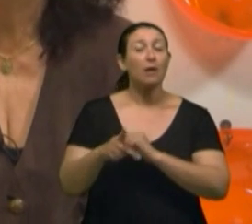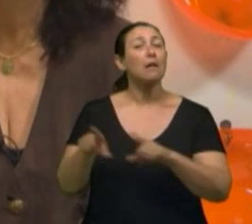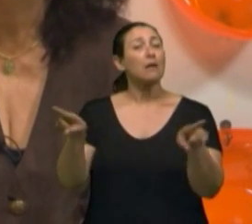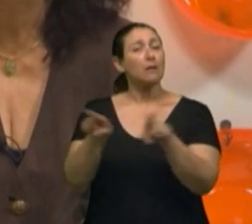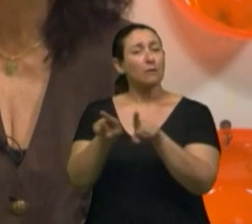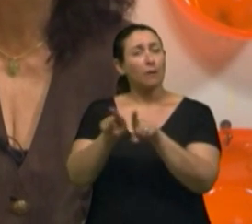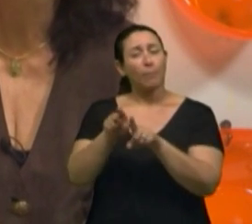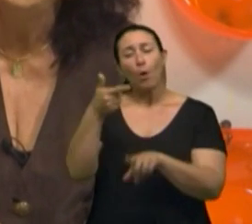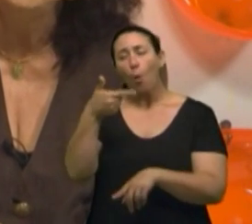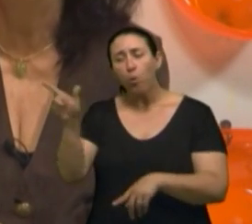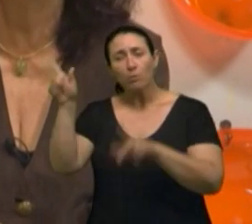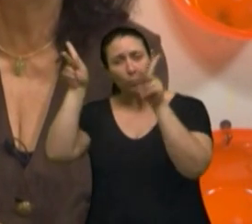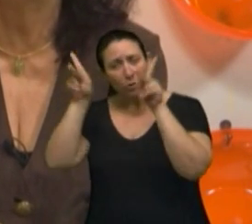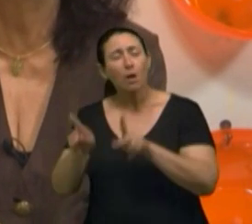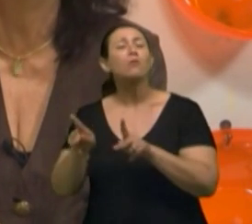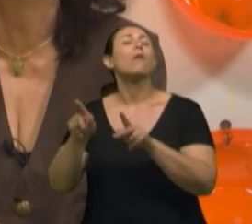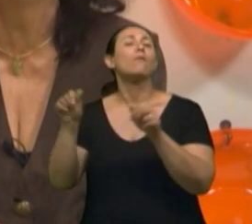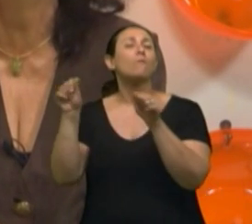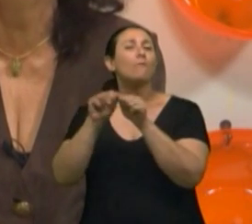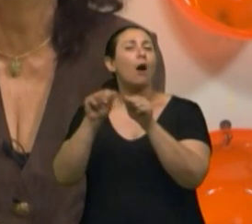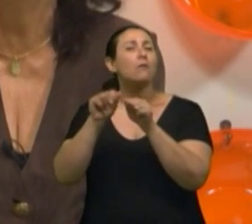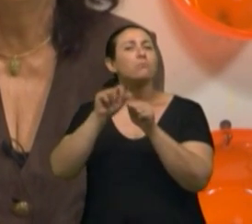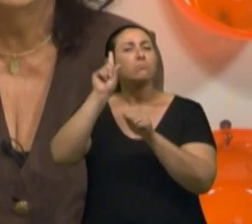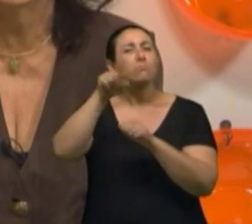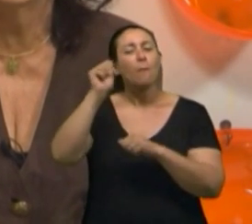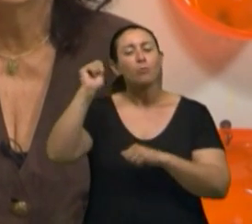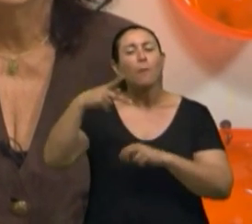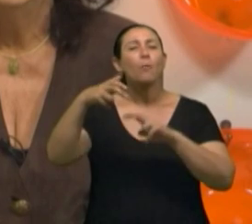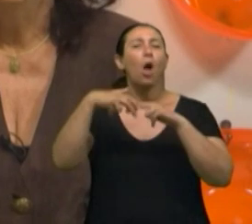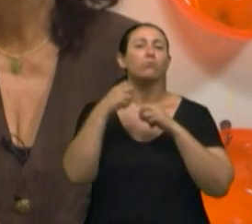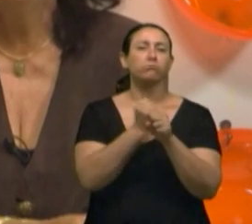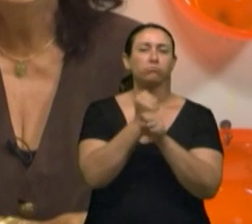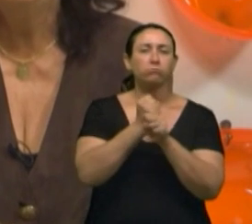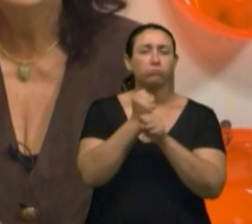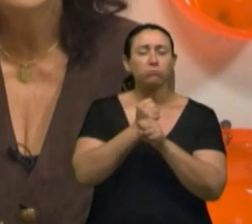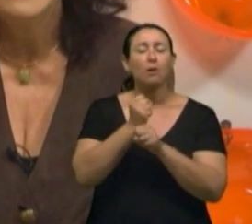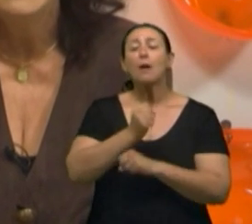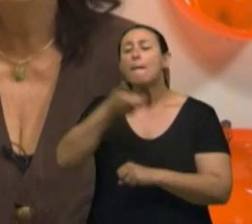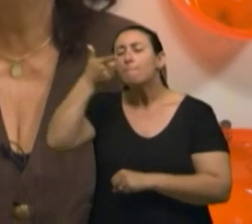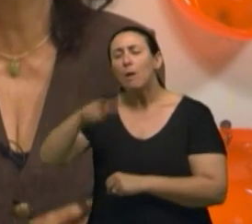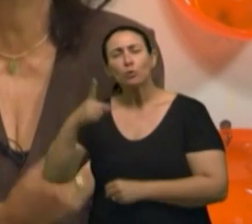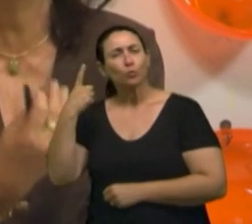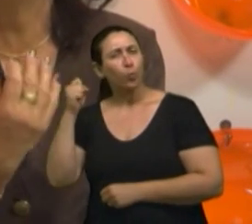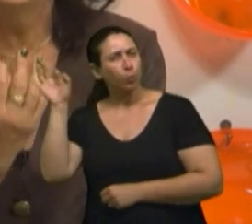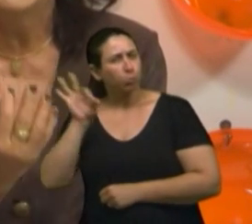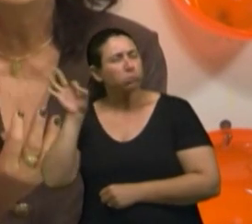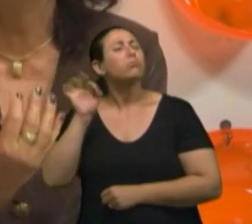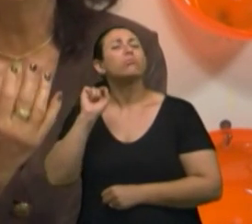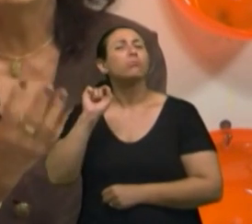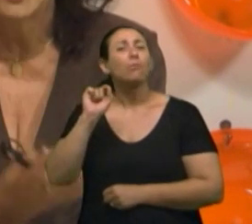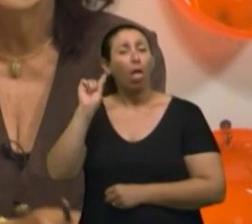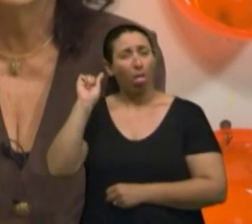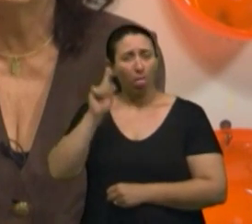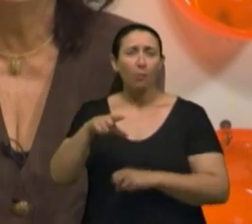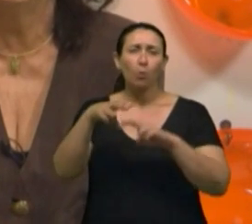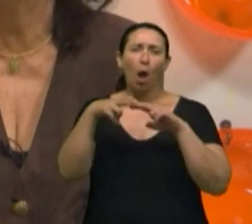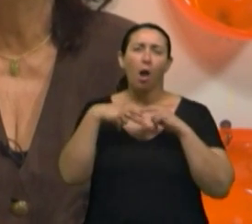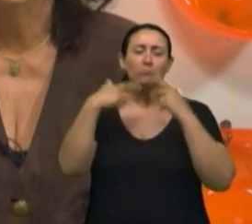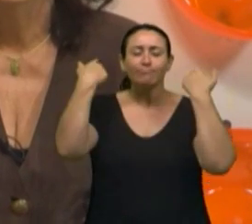e cerca de 18% por invalidez. O que fazer para se preparar para